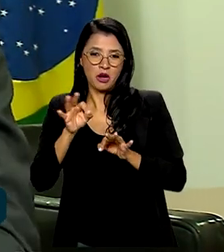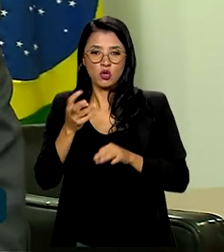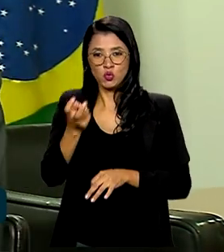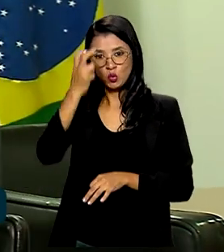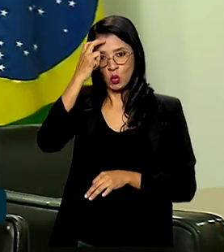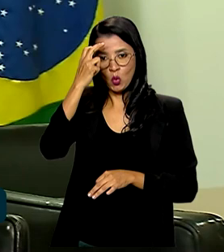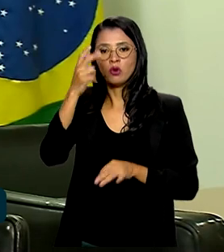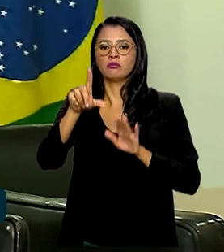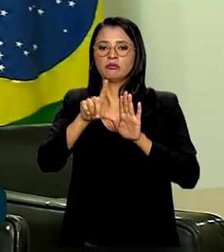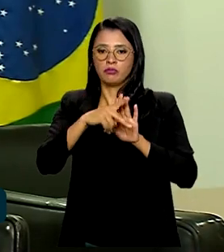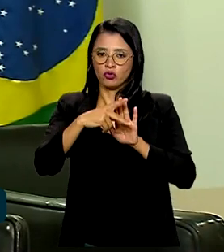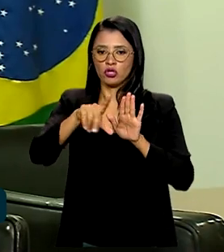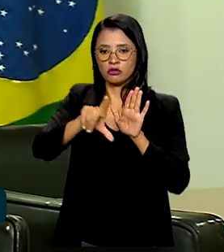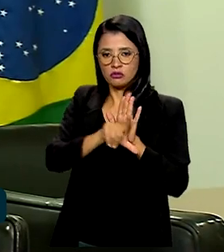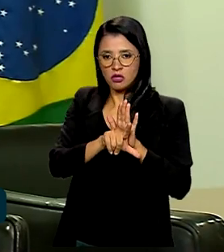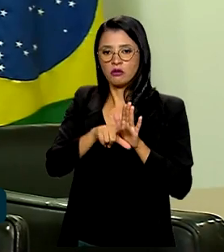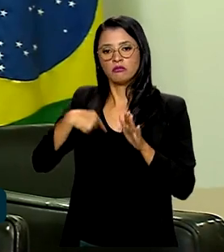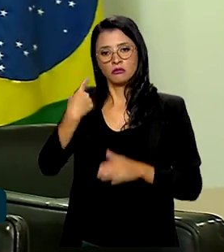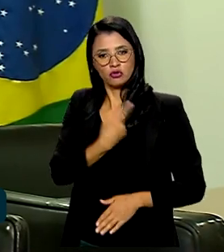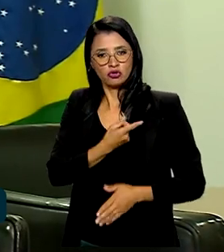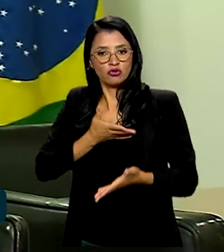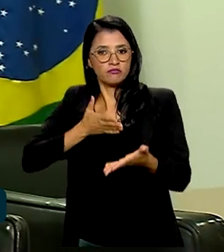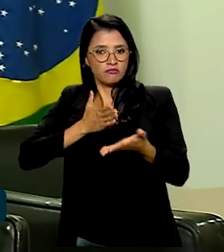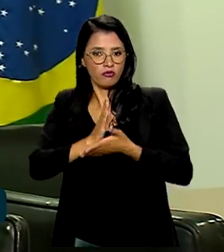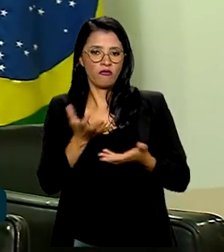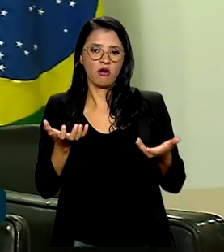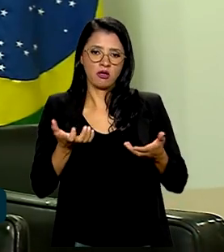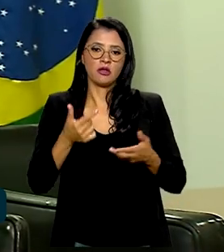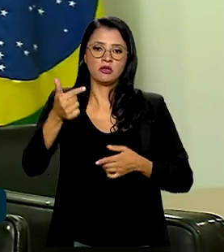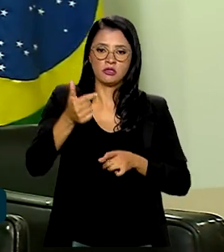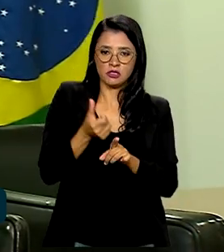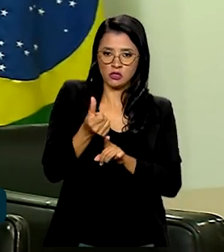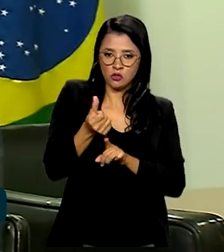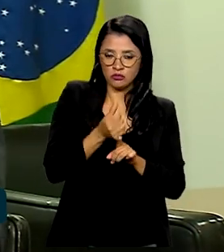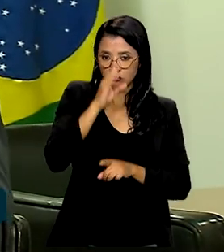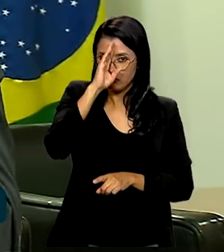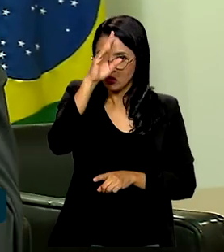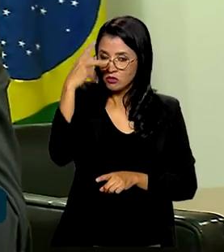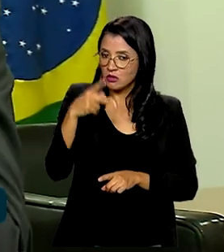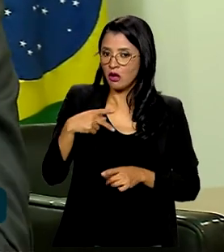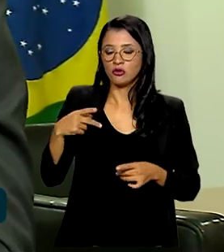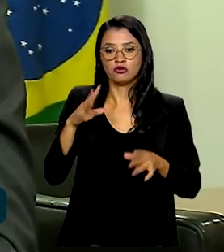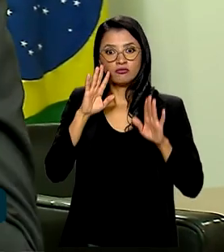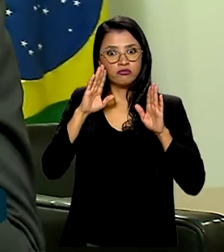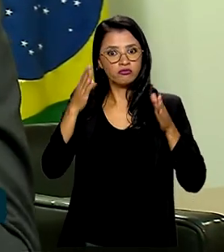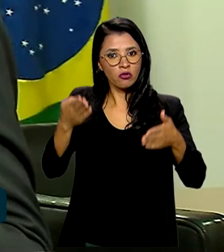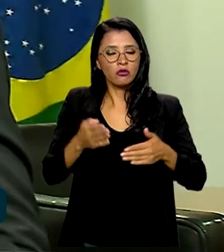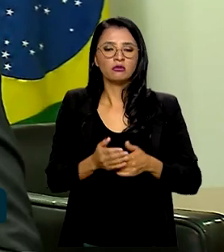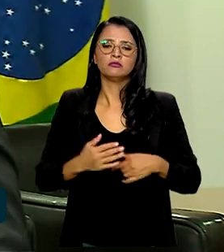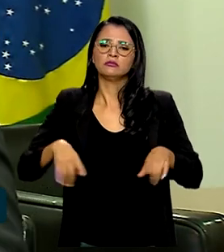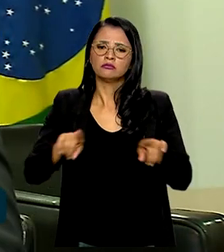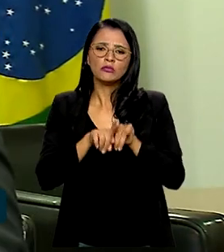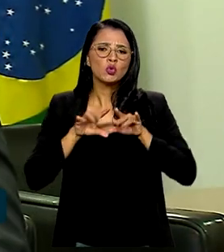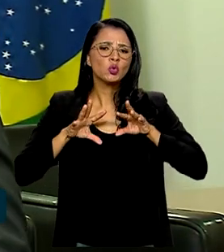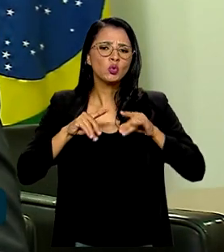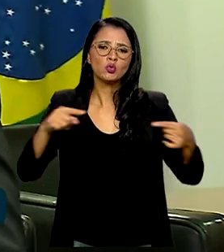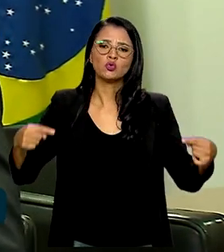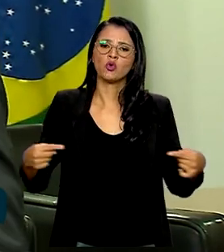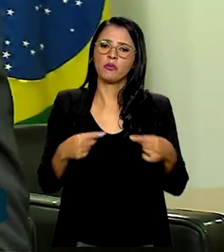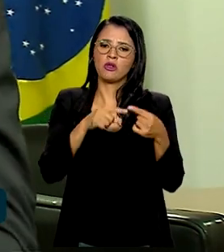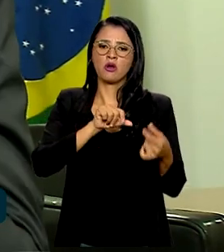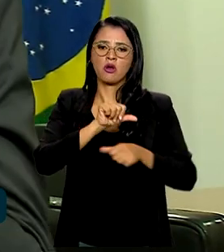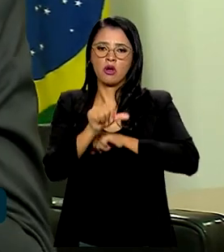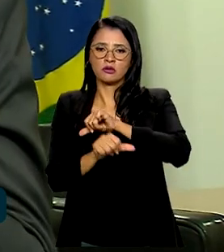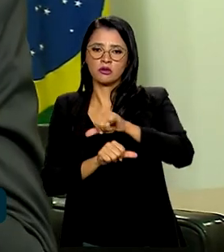projetos de lei que nós queremos aprovar nesse segundo semestre, com prioridade absoluta, e tudo aquilo que tem a ver com a transição ecológica.